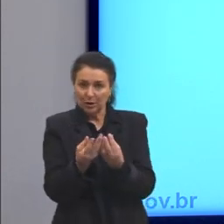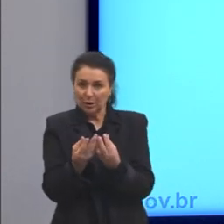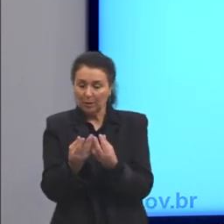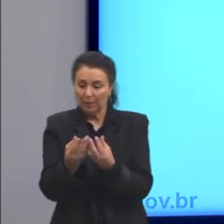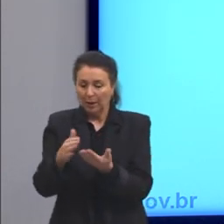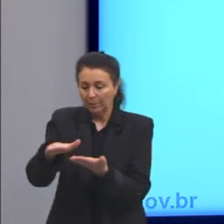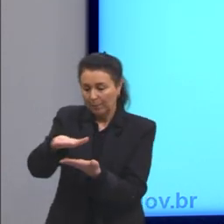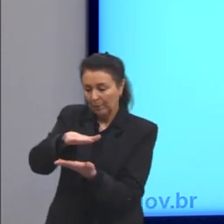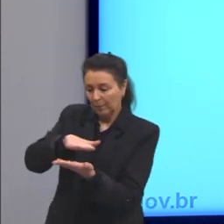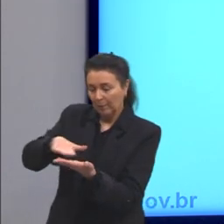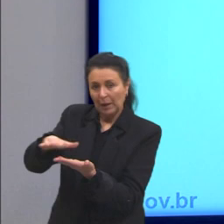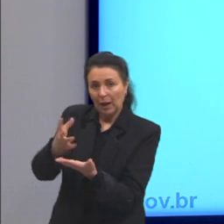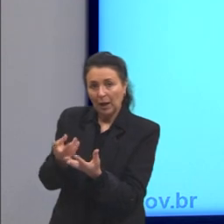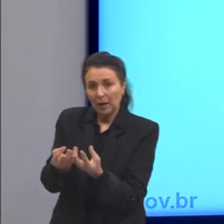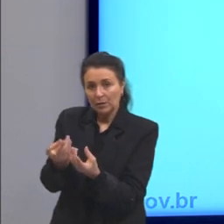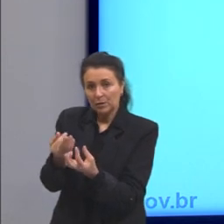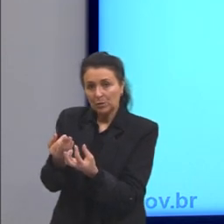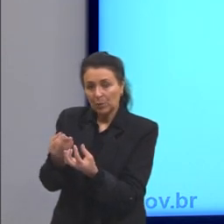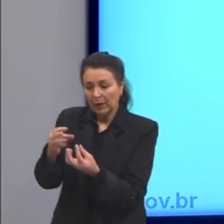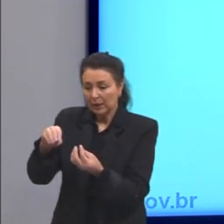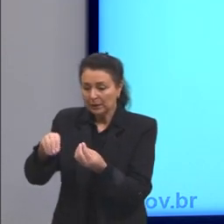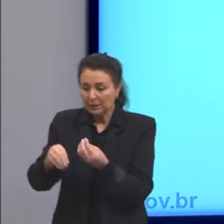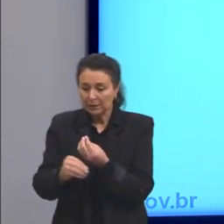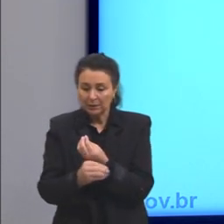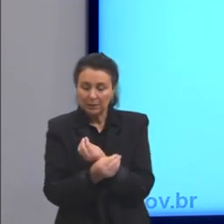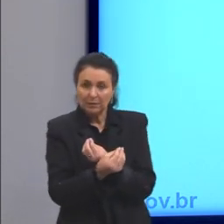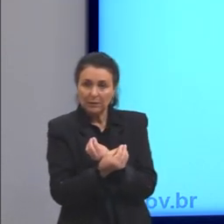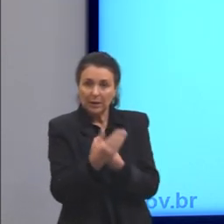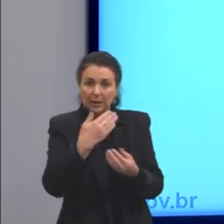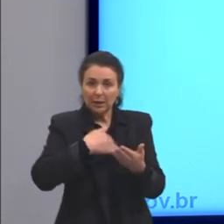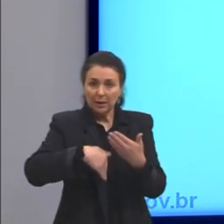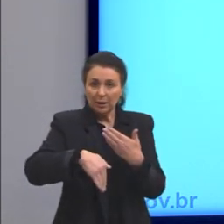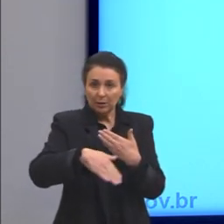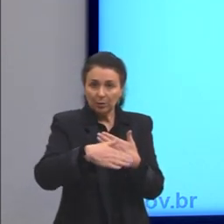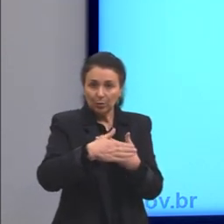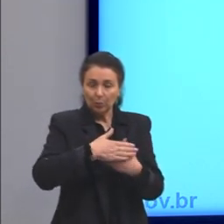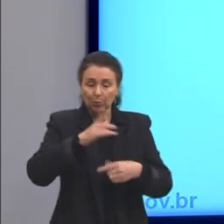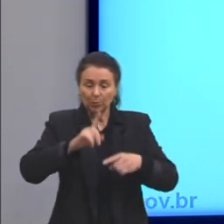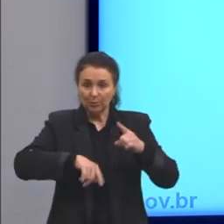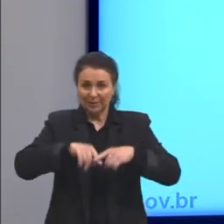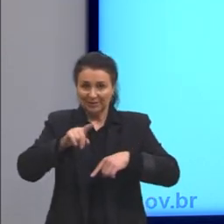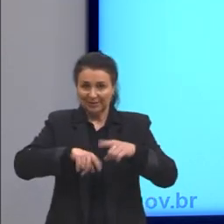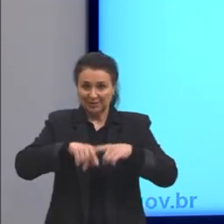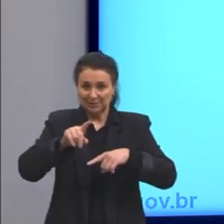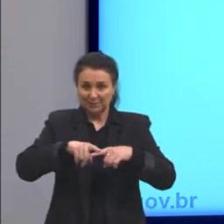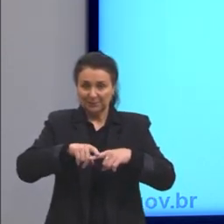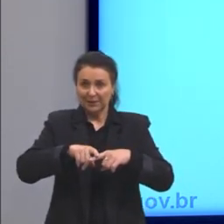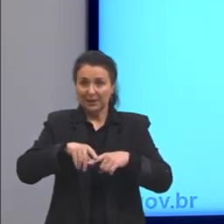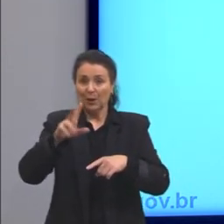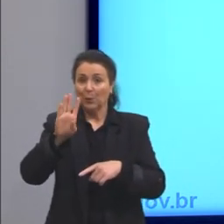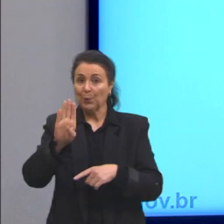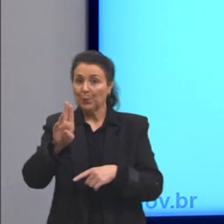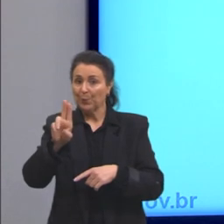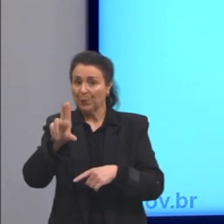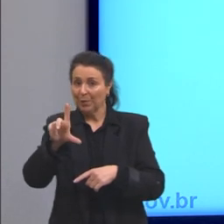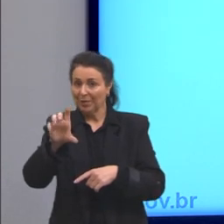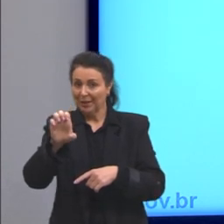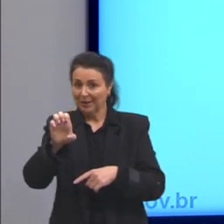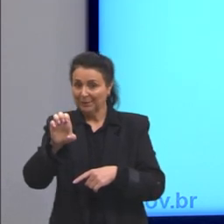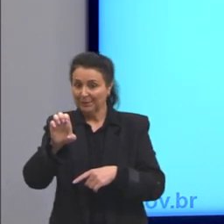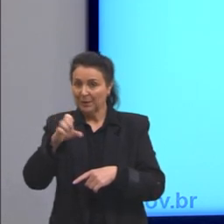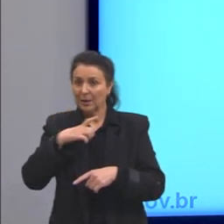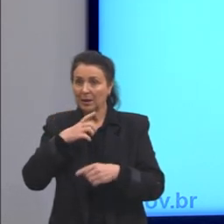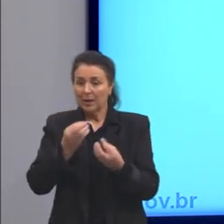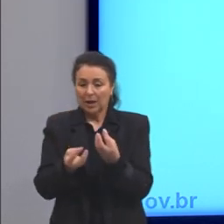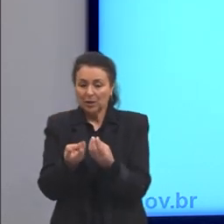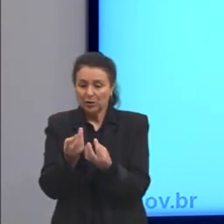ele vai ser transferido a todas as partes desse material aqui. Nesse caso, é o bule. Então, apesar da chama